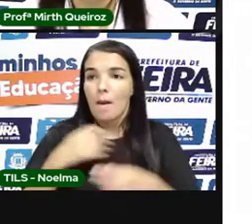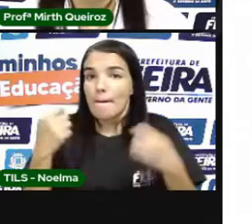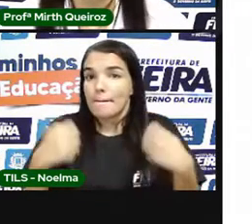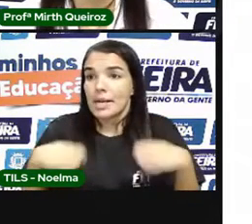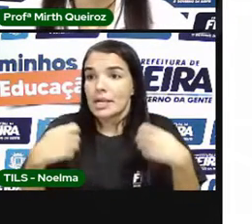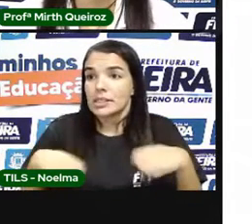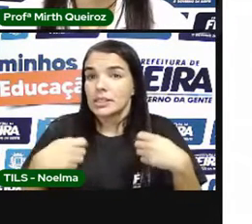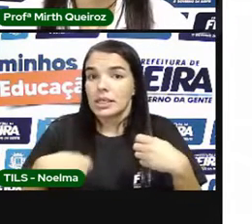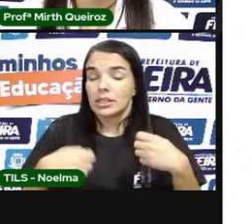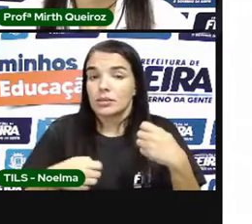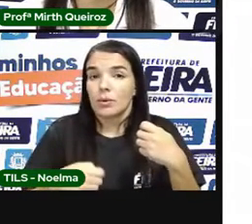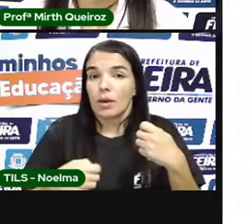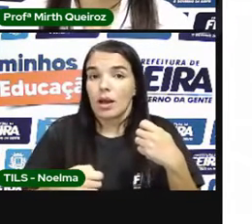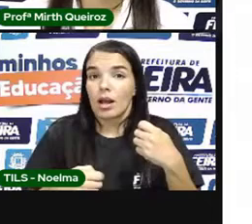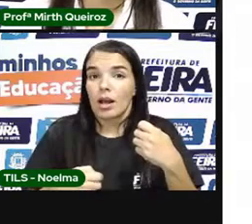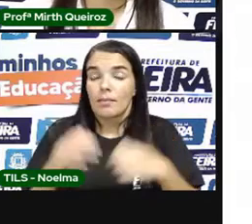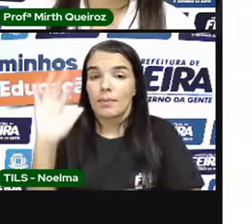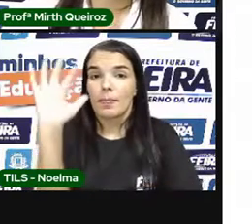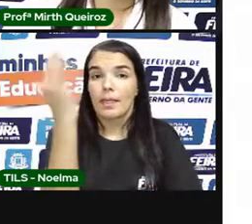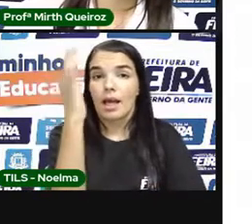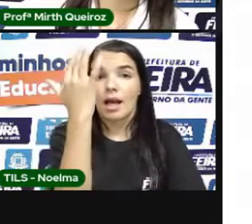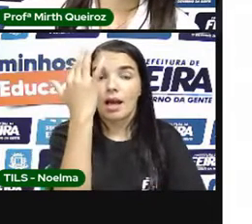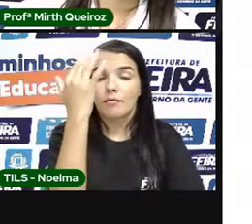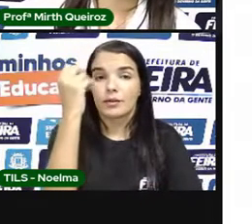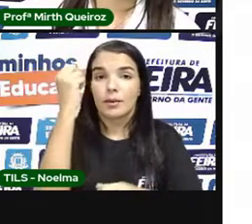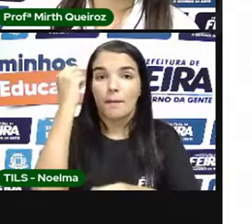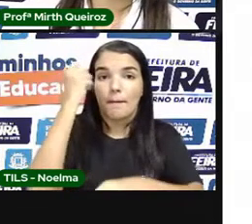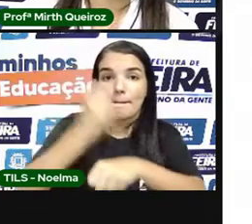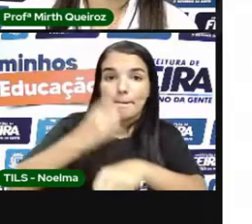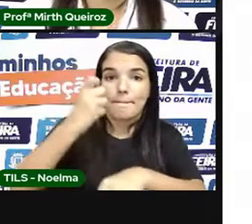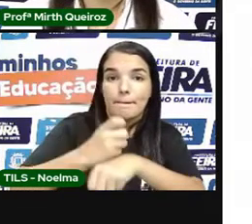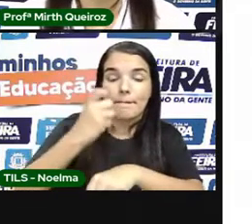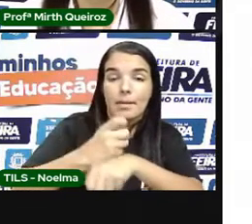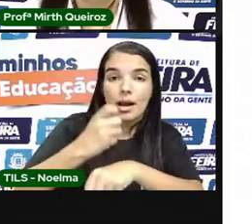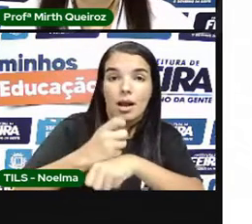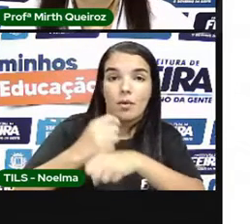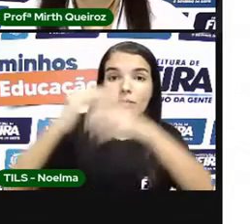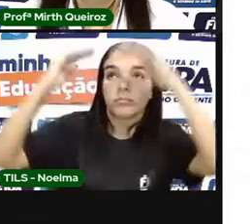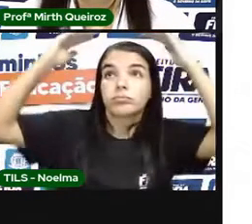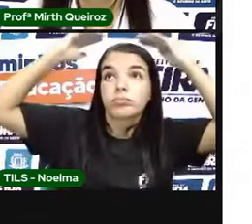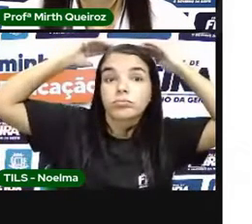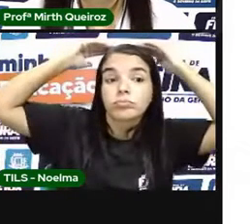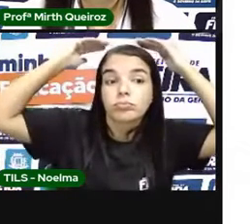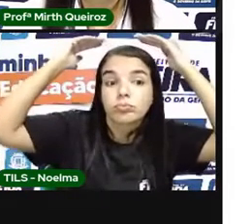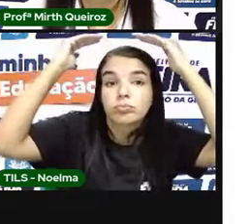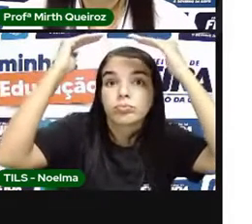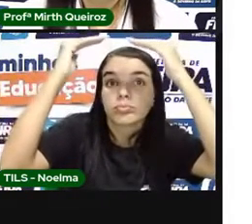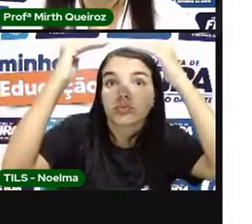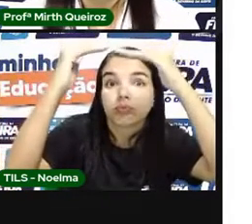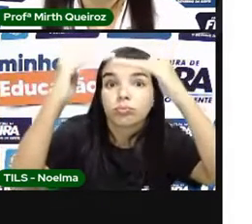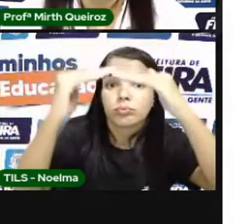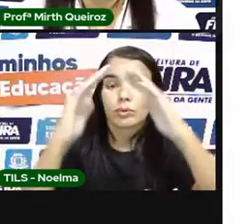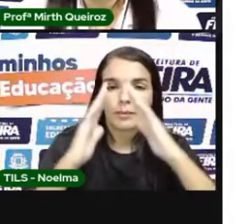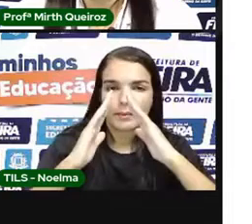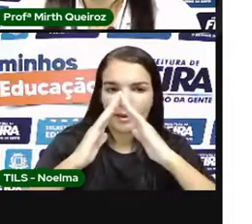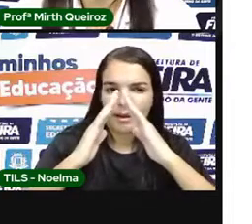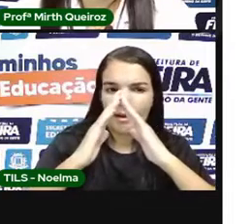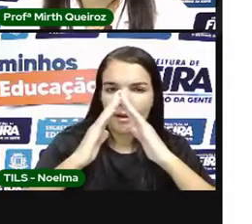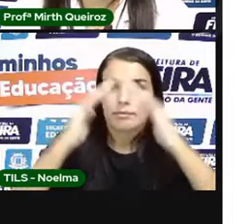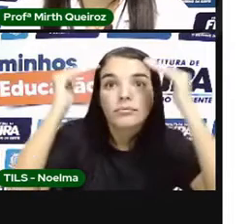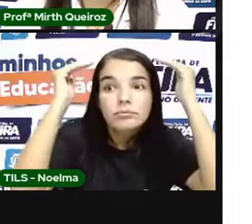madeira Para constar Colocar no telhado Da minha casa Como é que Eu não vou